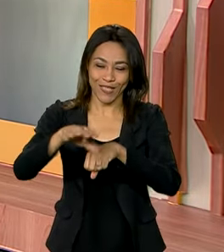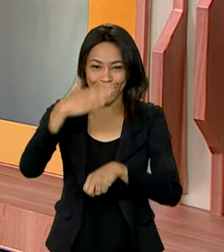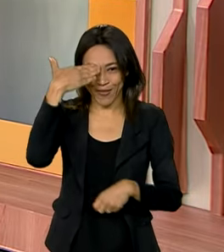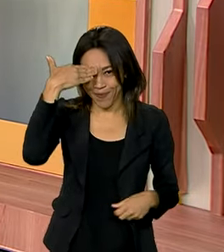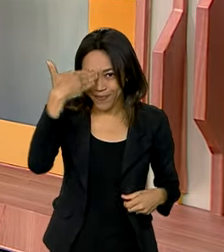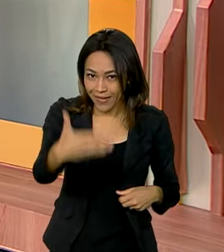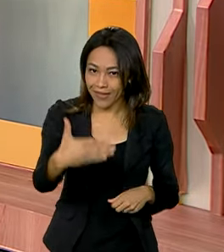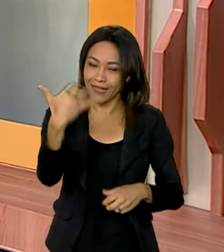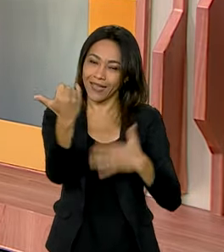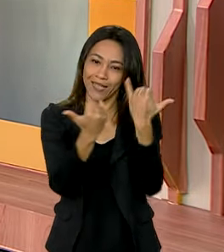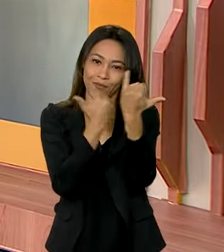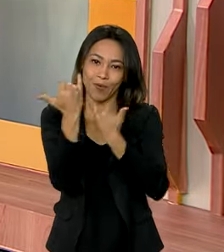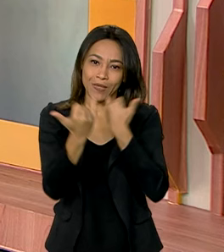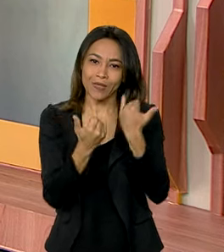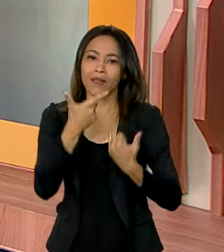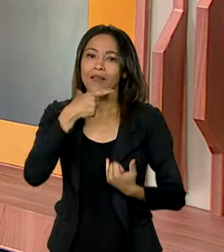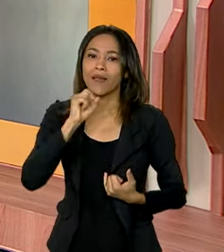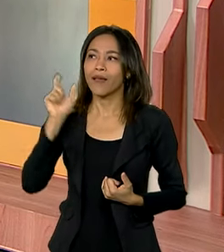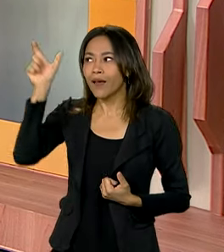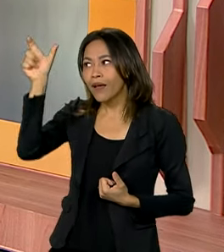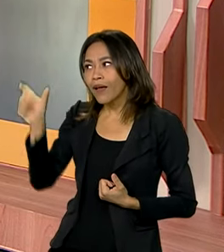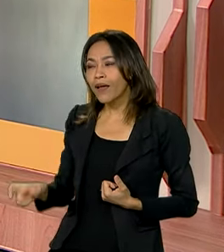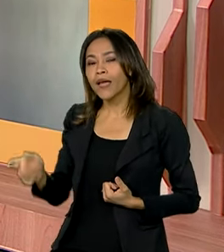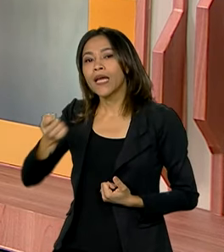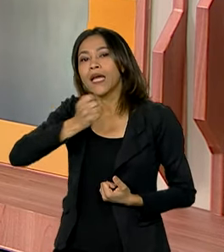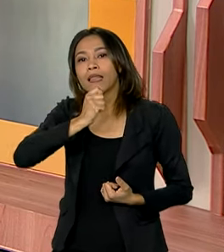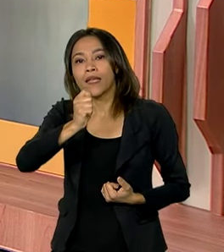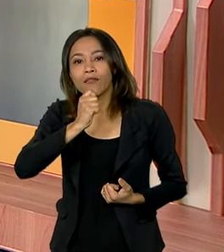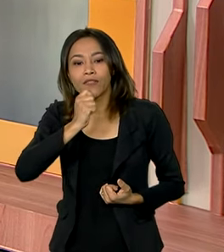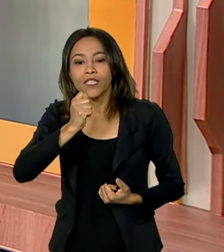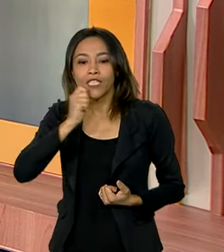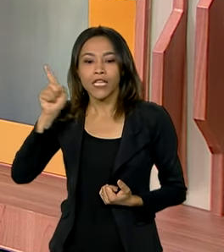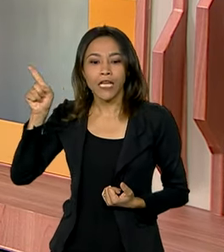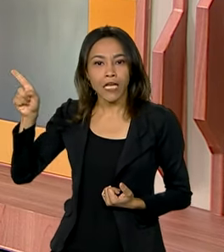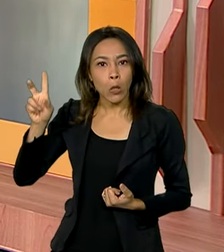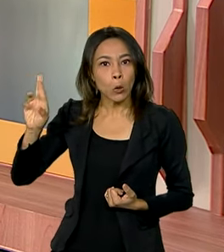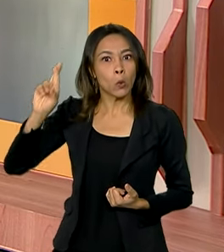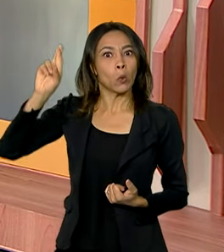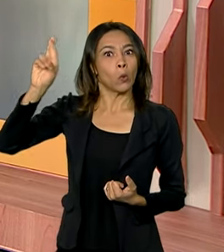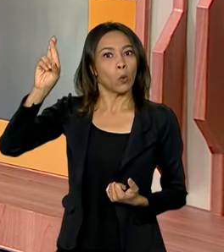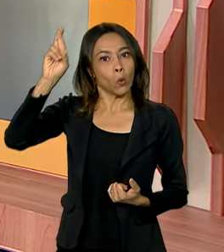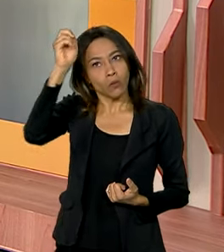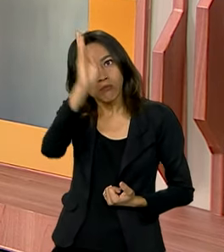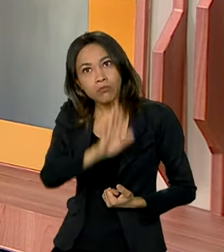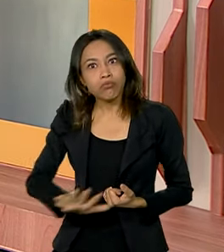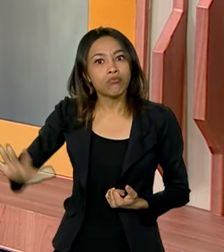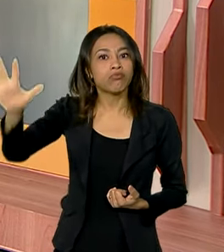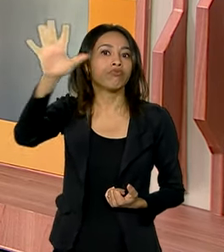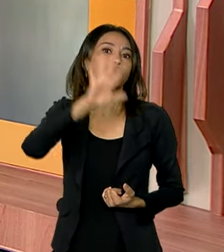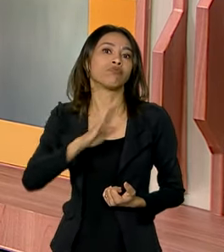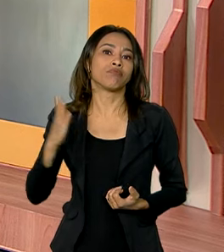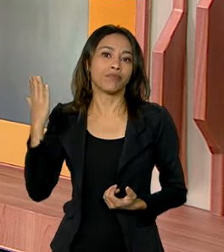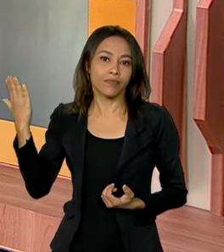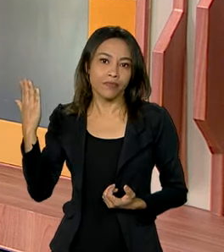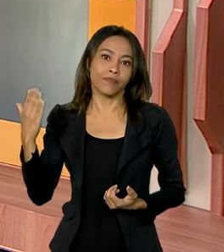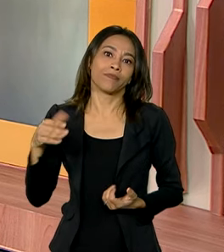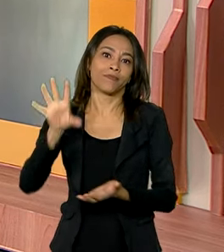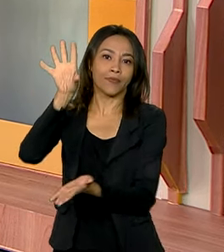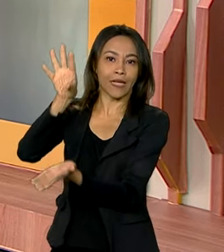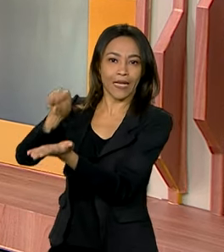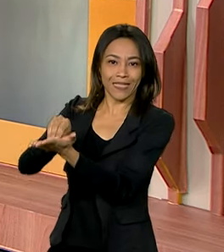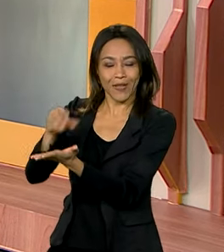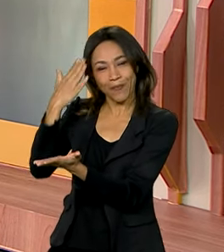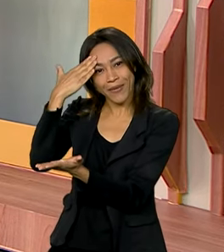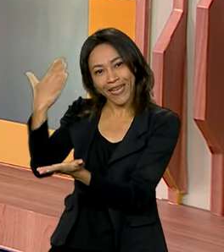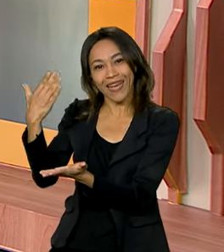pelas informações. Eu entrevistei o Supervisor Nacional do Programa do Imposto de Renda, José Carlos da Fonseca. Obrigada e eu aguardo